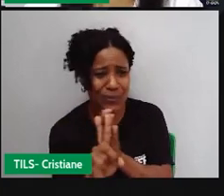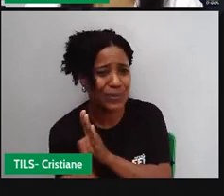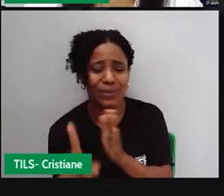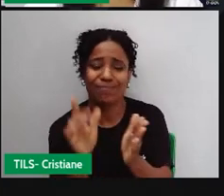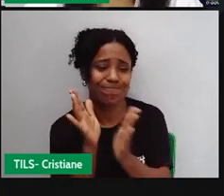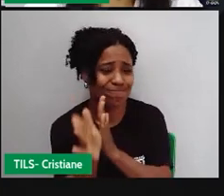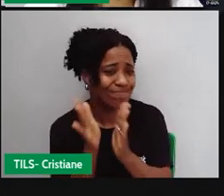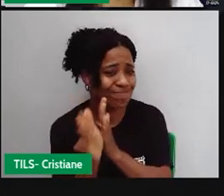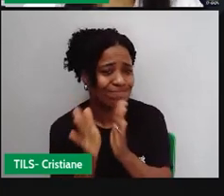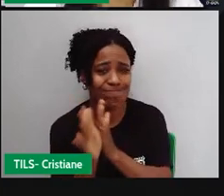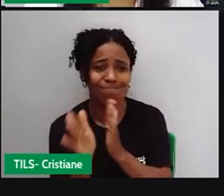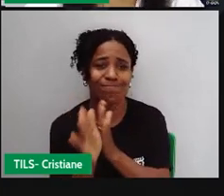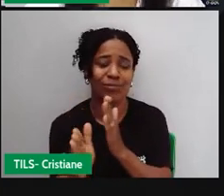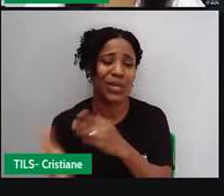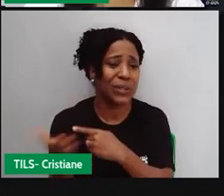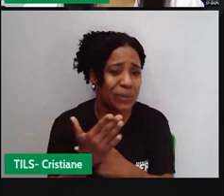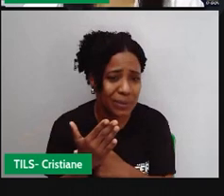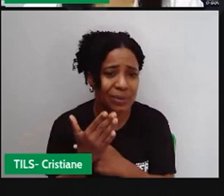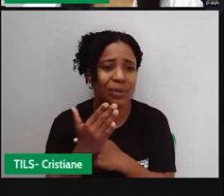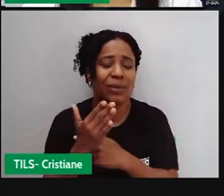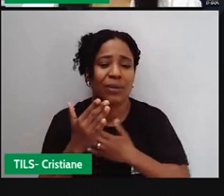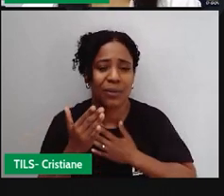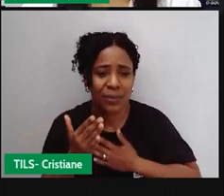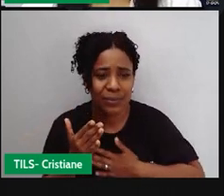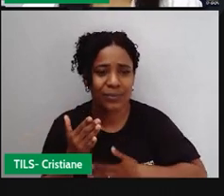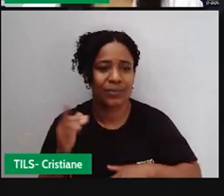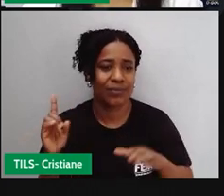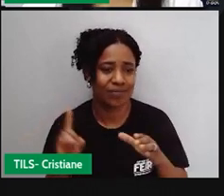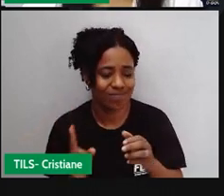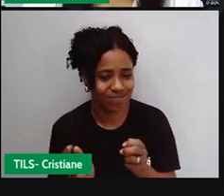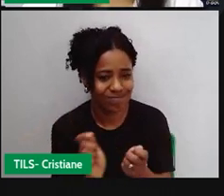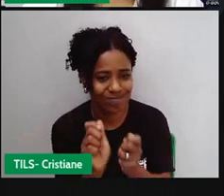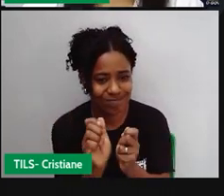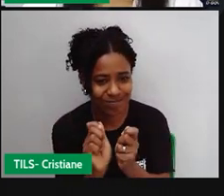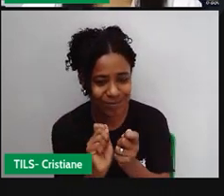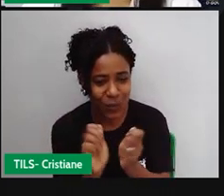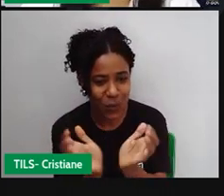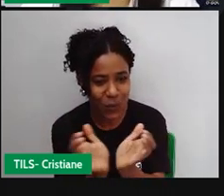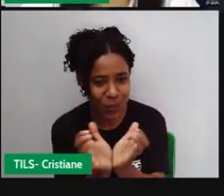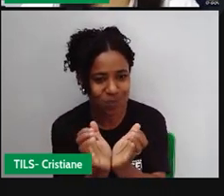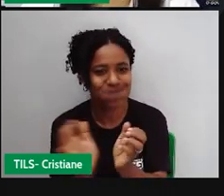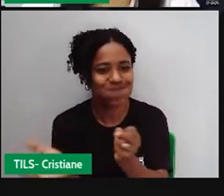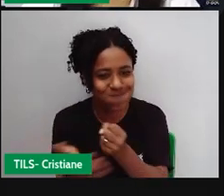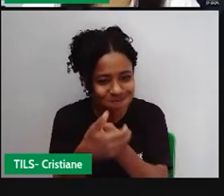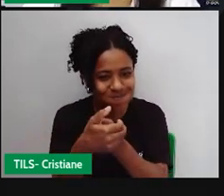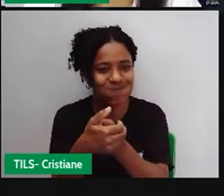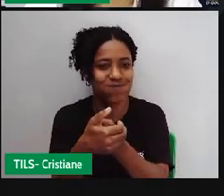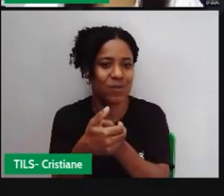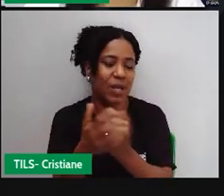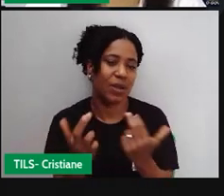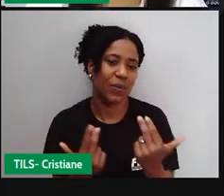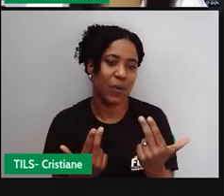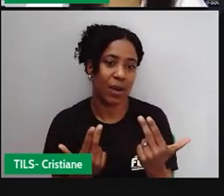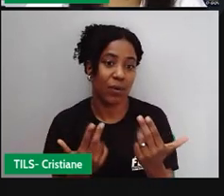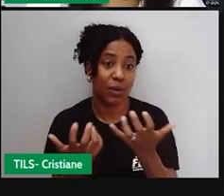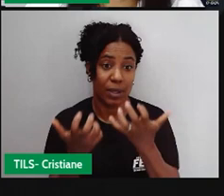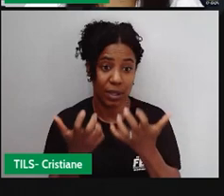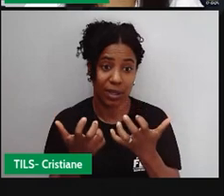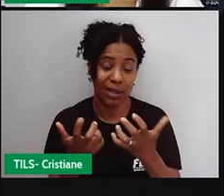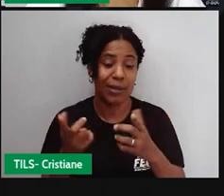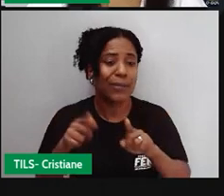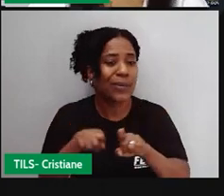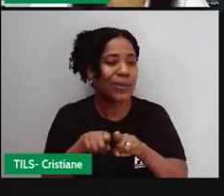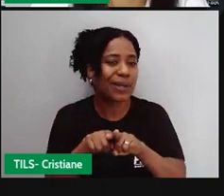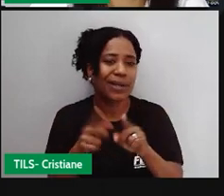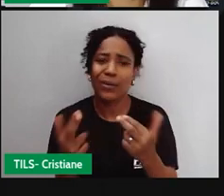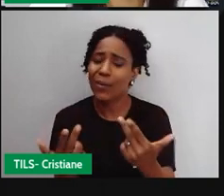tinha em comum era a condição de vida. Eram escravos, viviam em condições desumanas